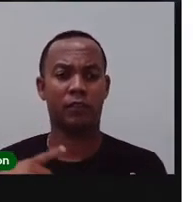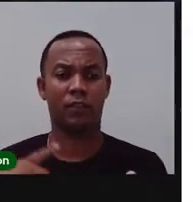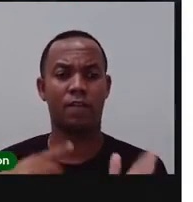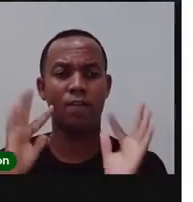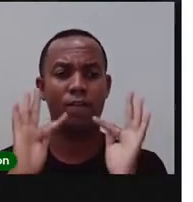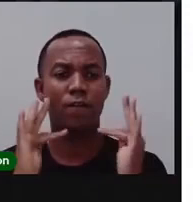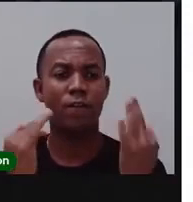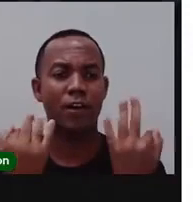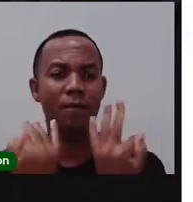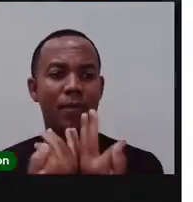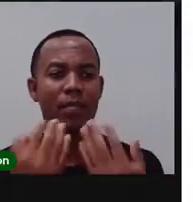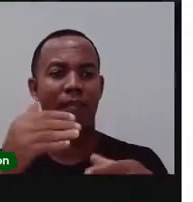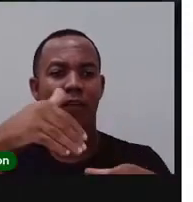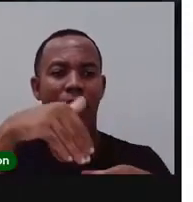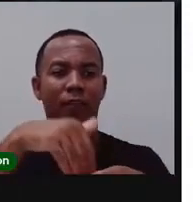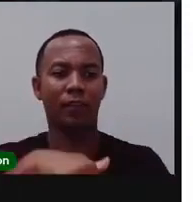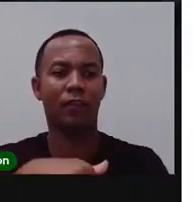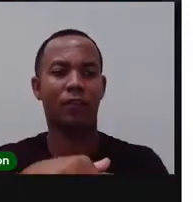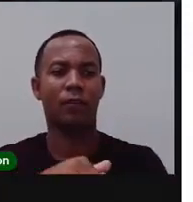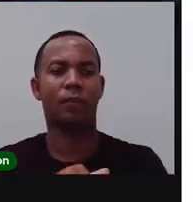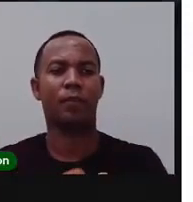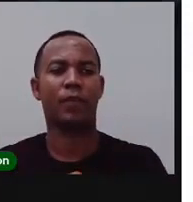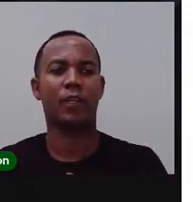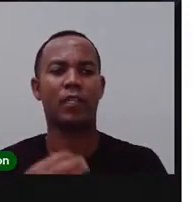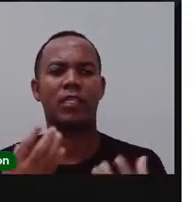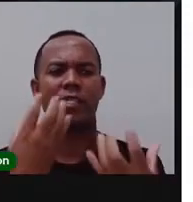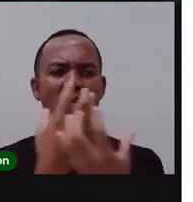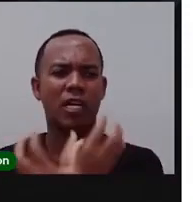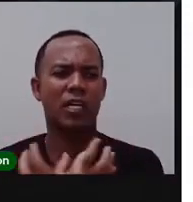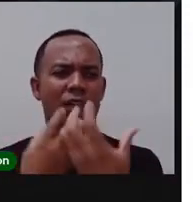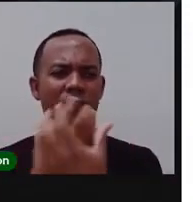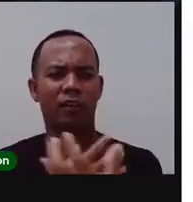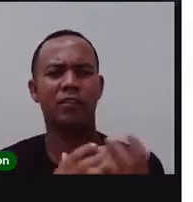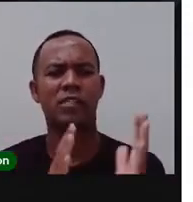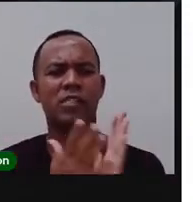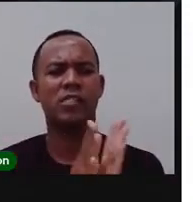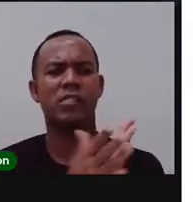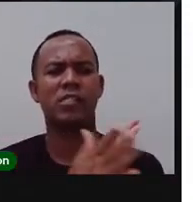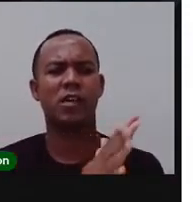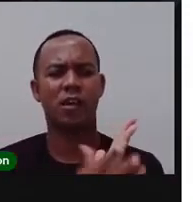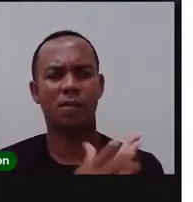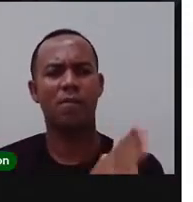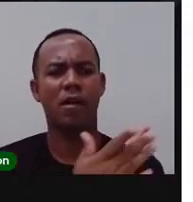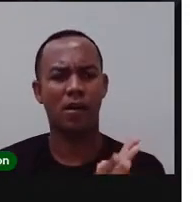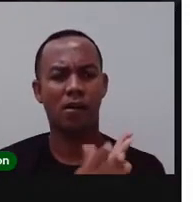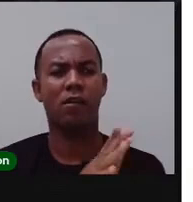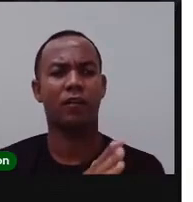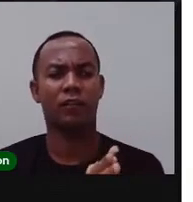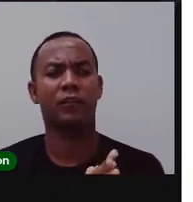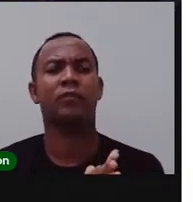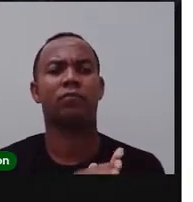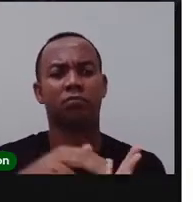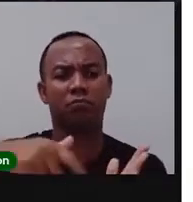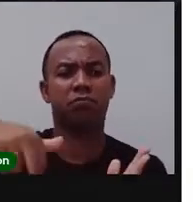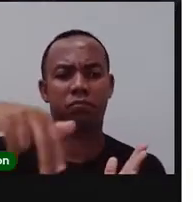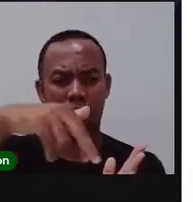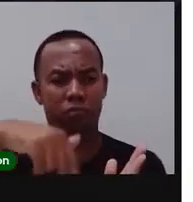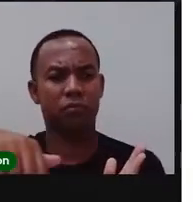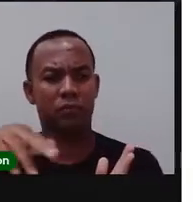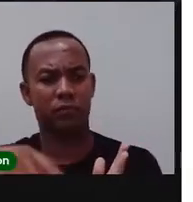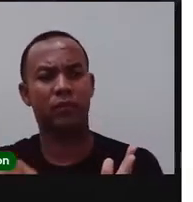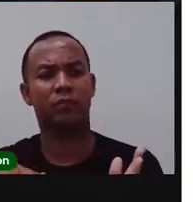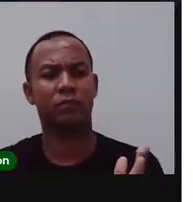familiar, e eles cantam na verdade sambas e sambas de roda que são